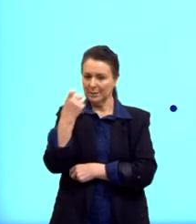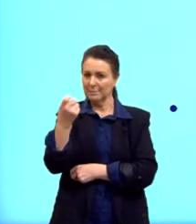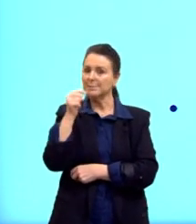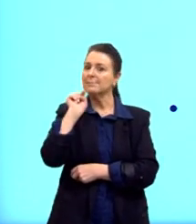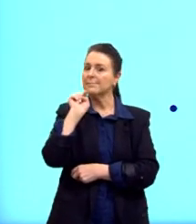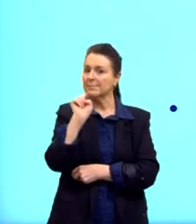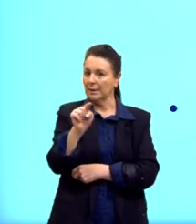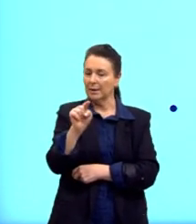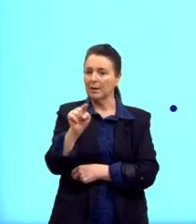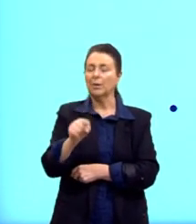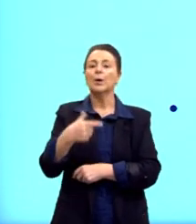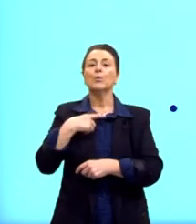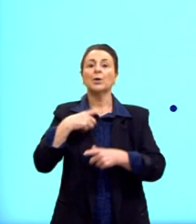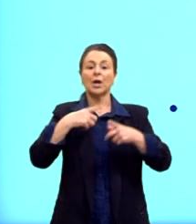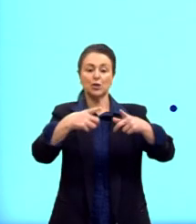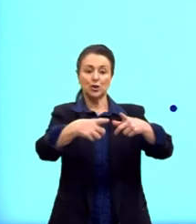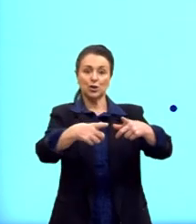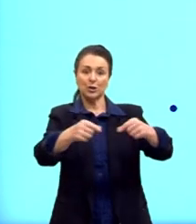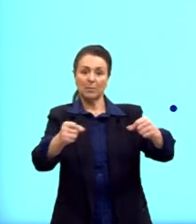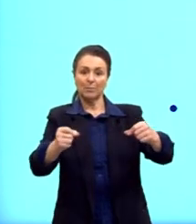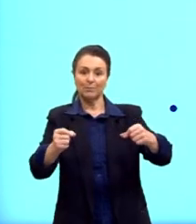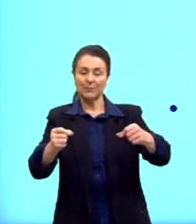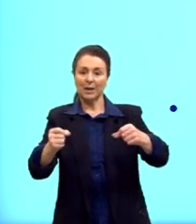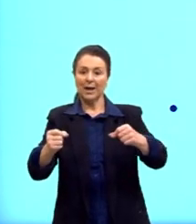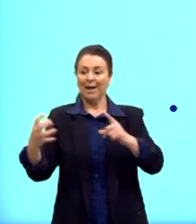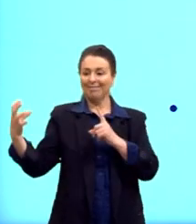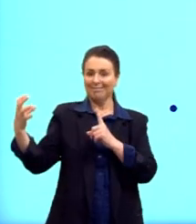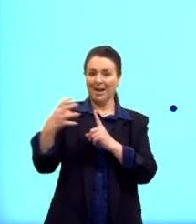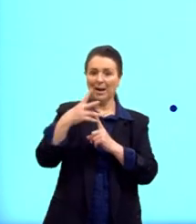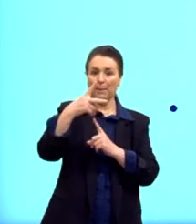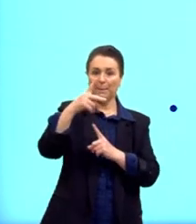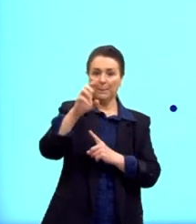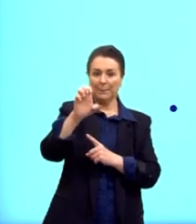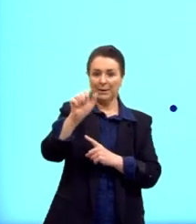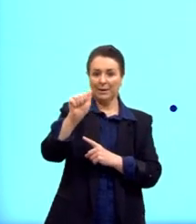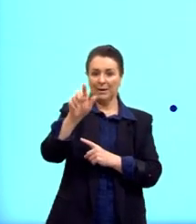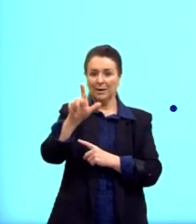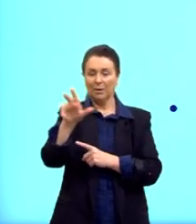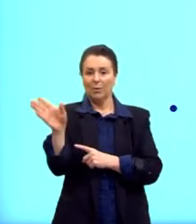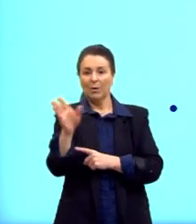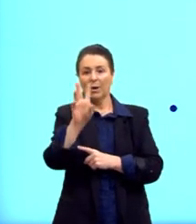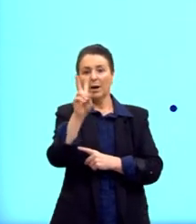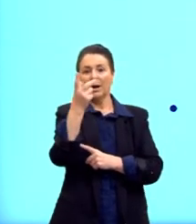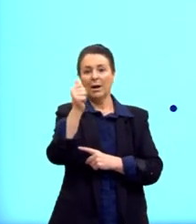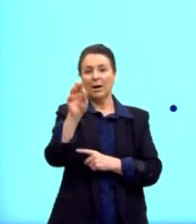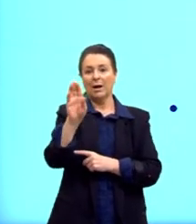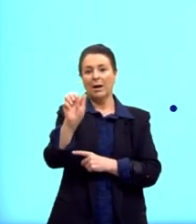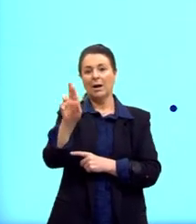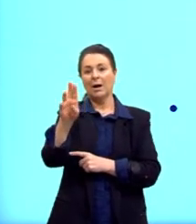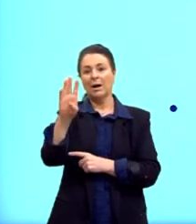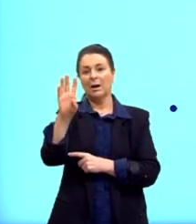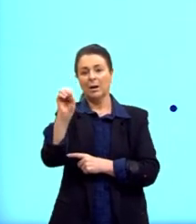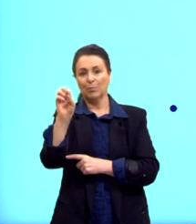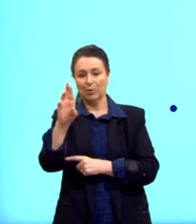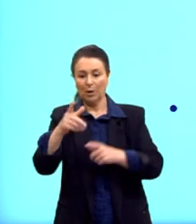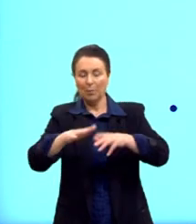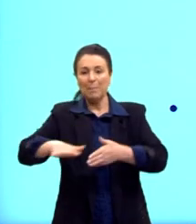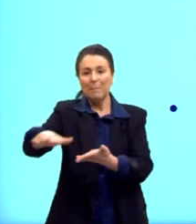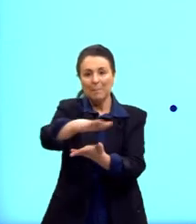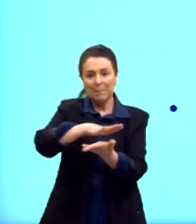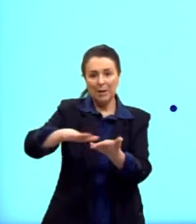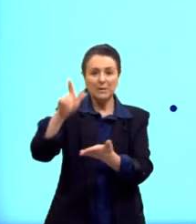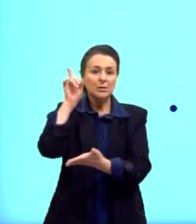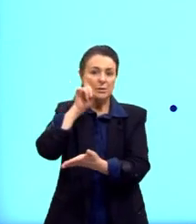japoneses atacam o Peer Harbor. Eles iniciam então a guerra no Pacífico, depois vão para o norte da África, e eles planejam o dia D,